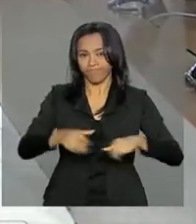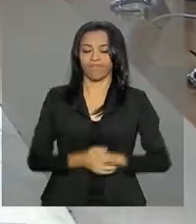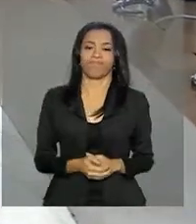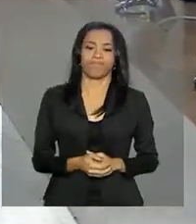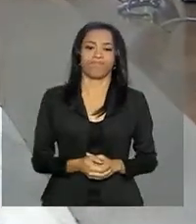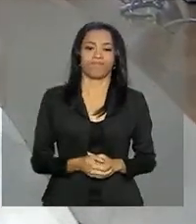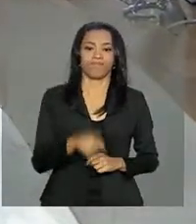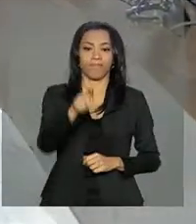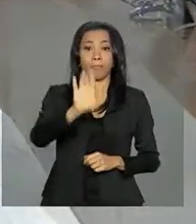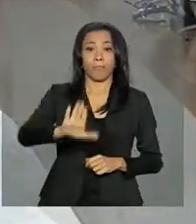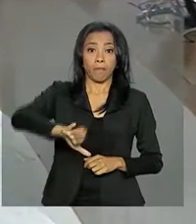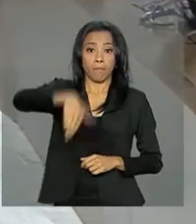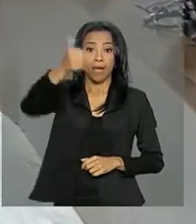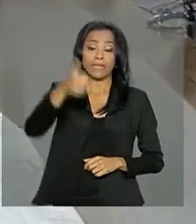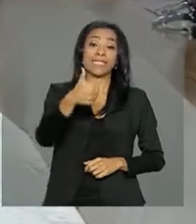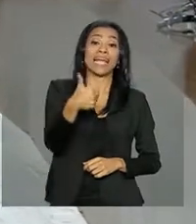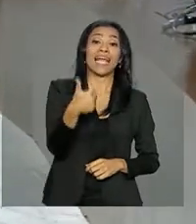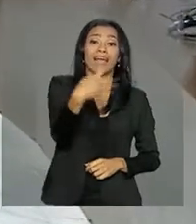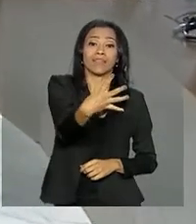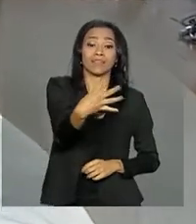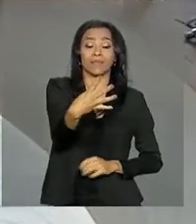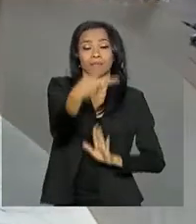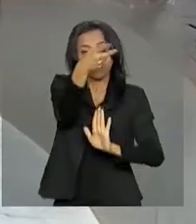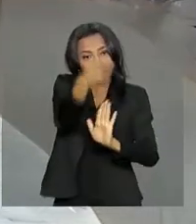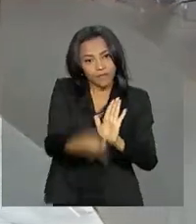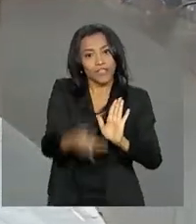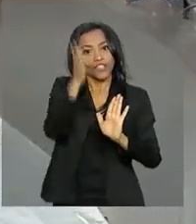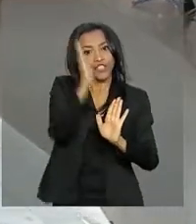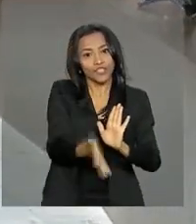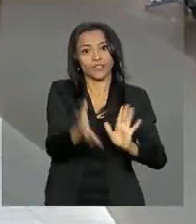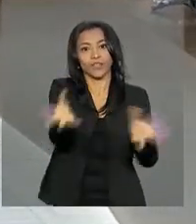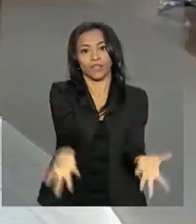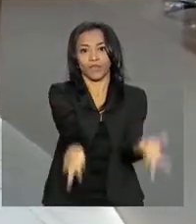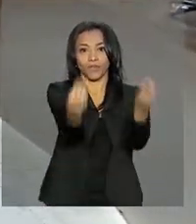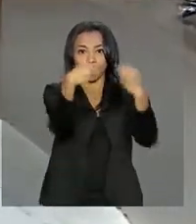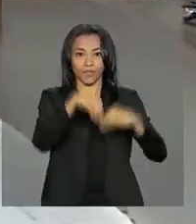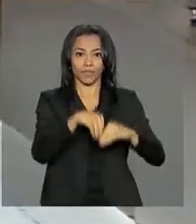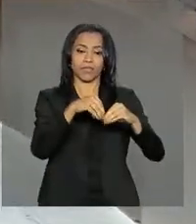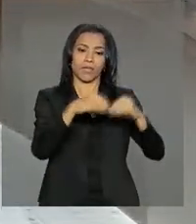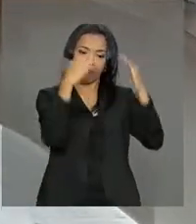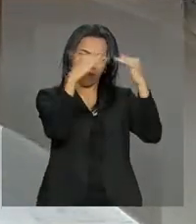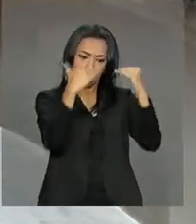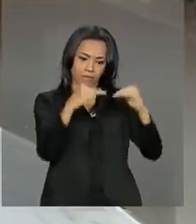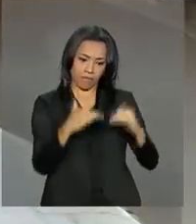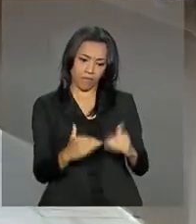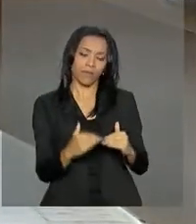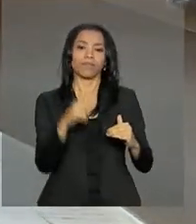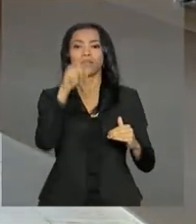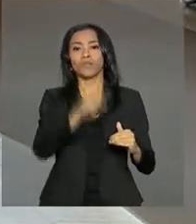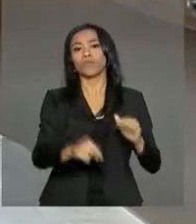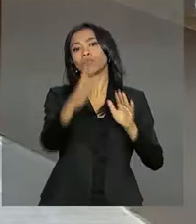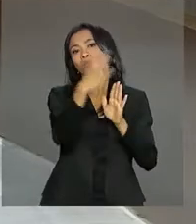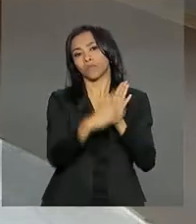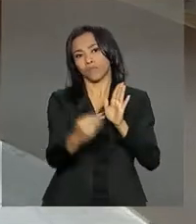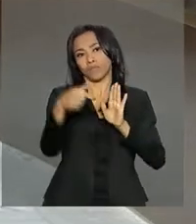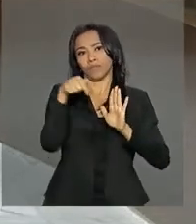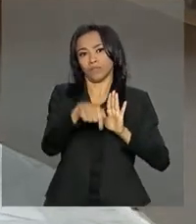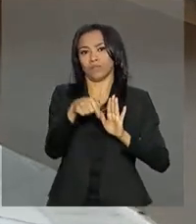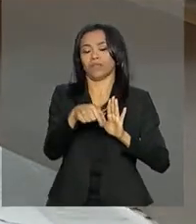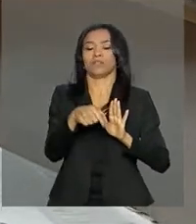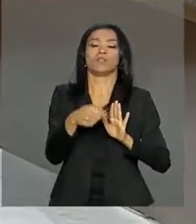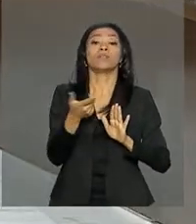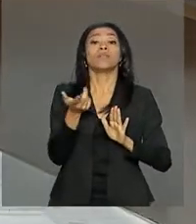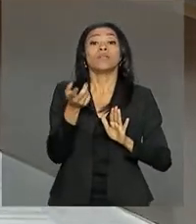Mais 14 projetos foram incluídos no programa de parcerias de investimentos Avançar Parcerias. O